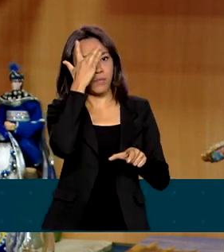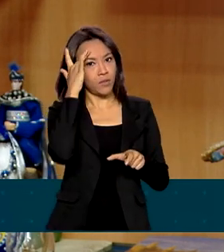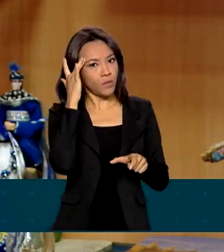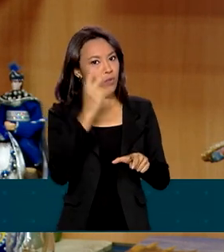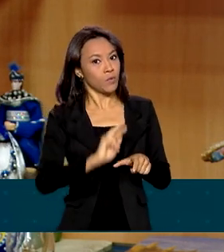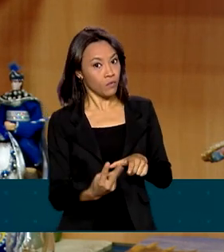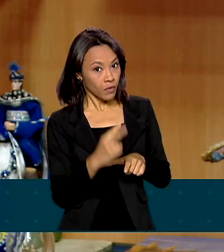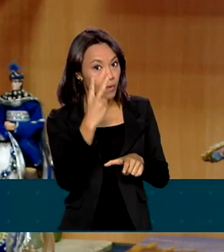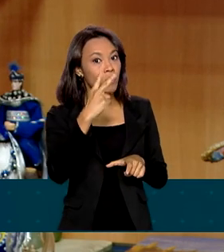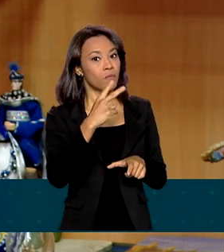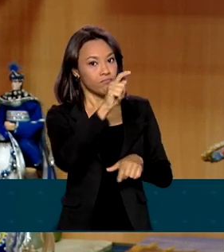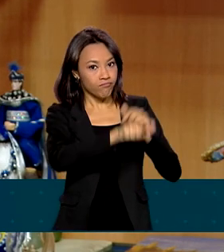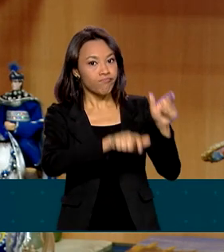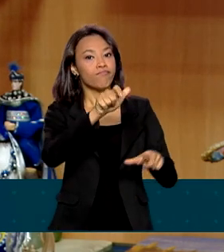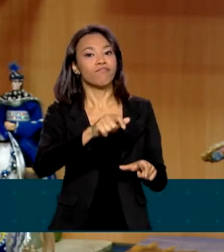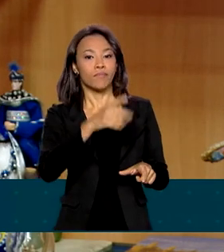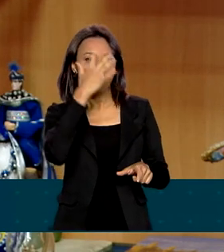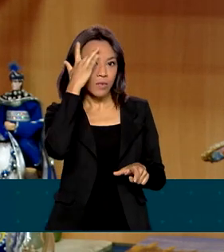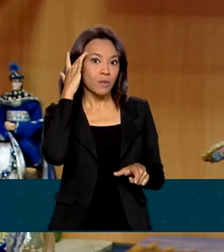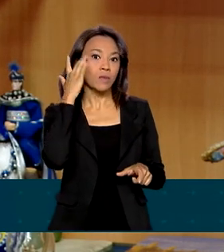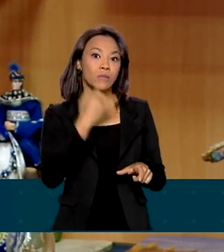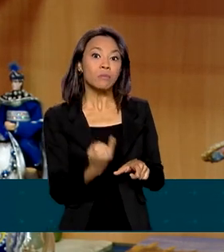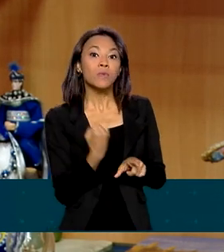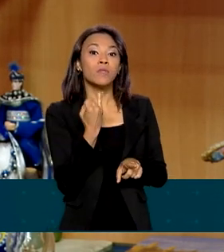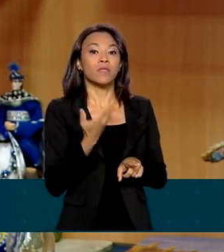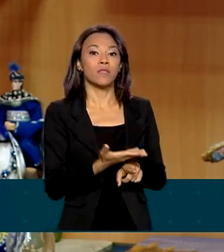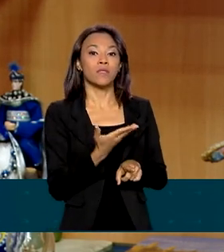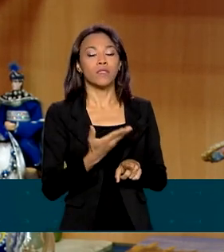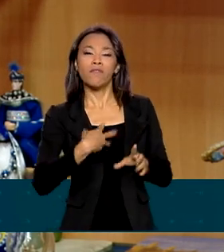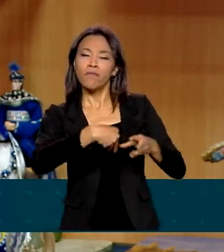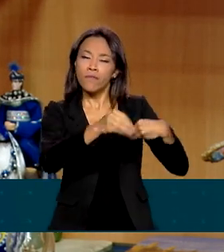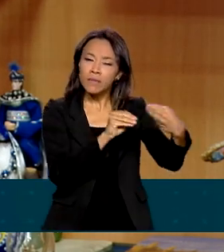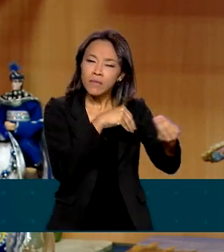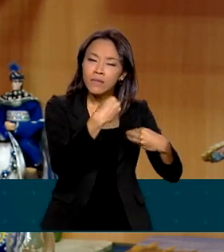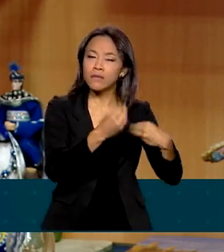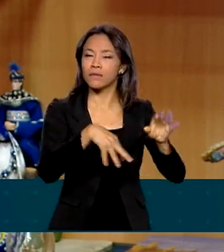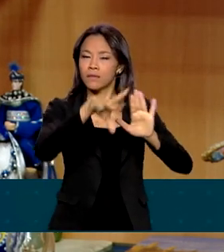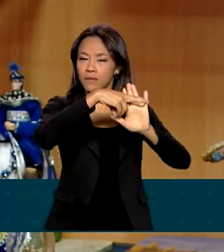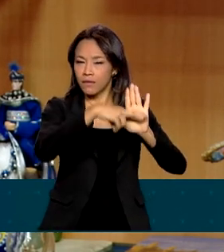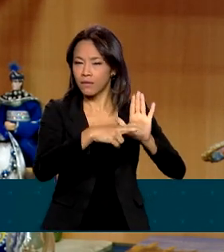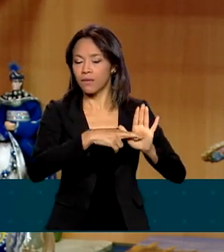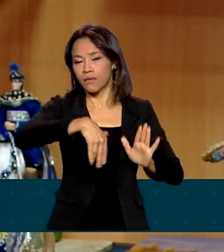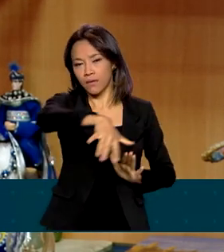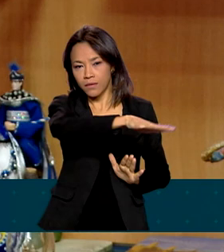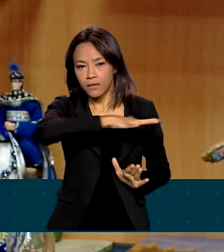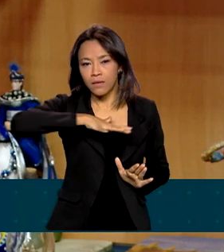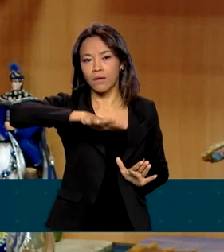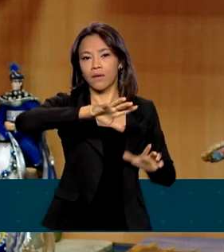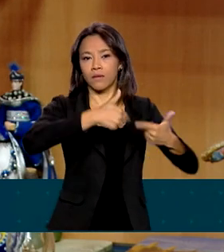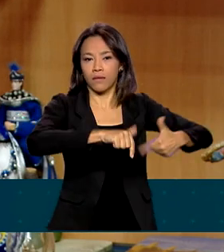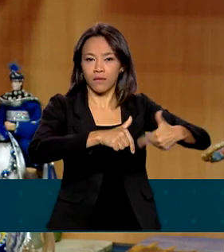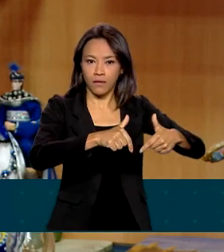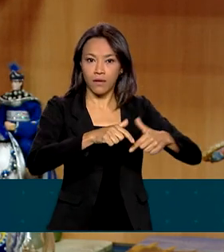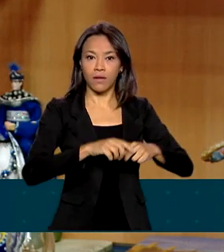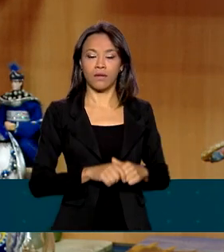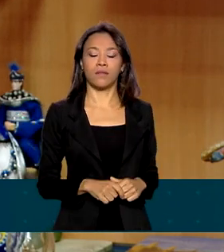Nós, através da flexibilização das relações de trabalho no setor, muitos